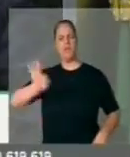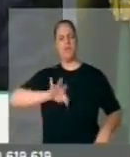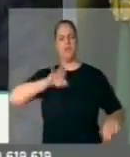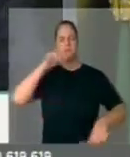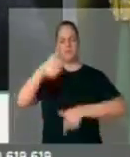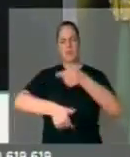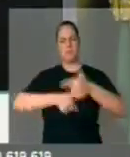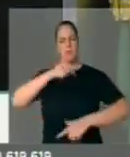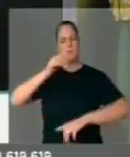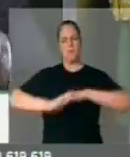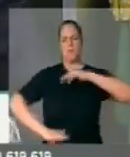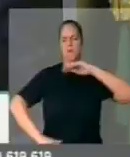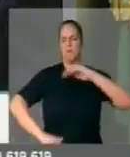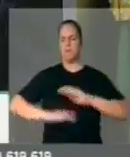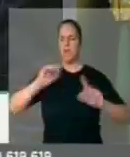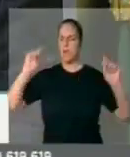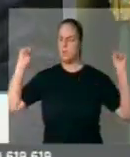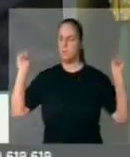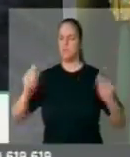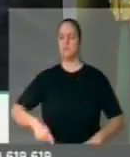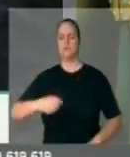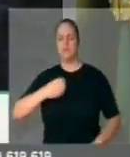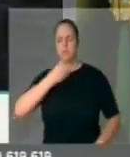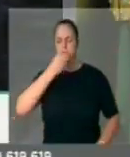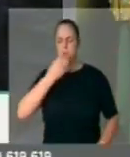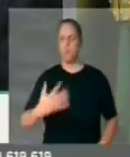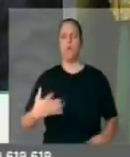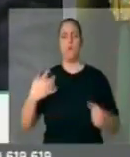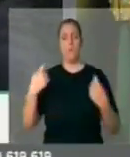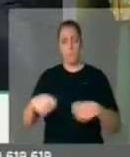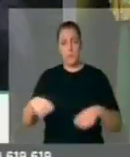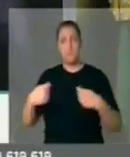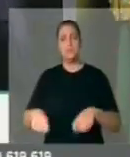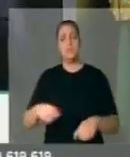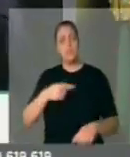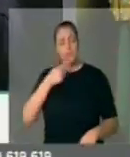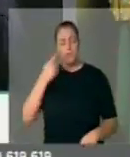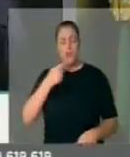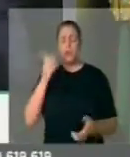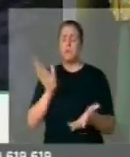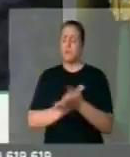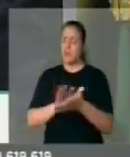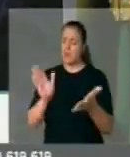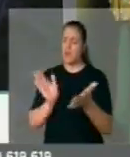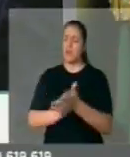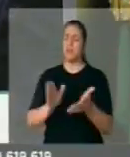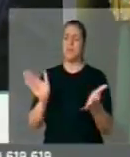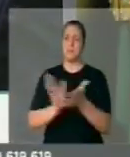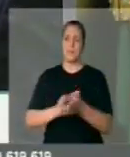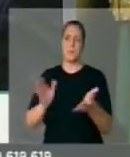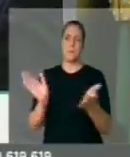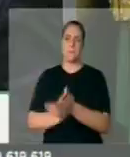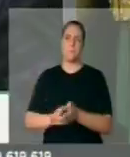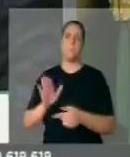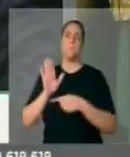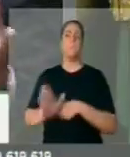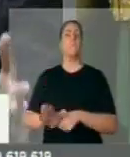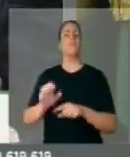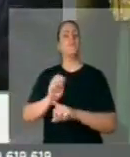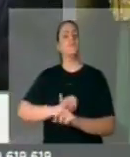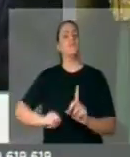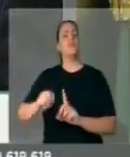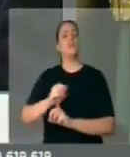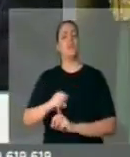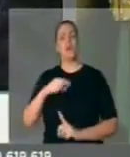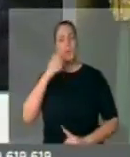trabalhadores, que sabem fazer as coisas, nós temos que dar uma ajuda para a nossa sociedade para